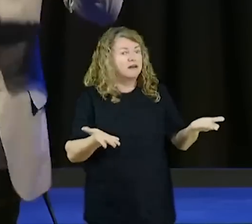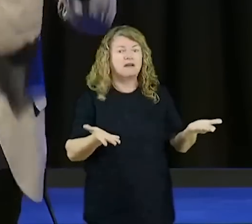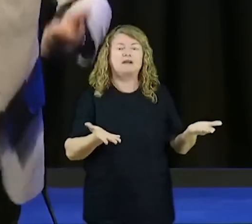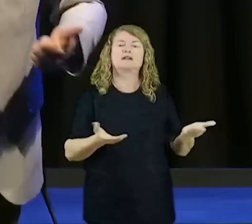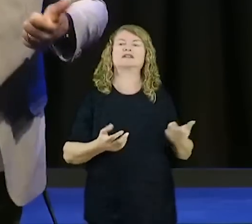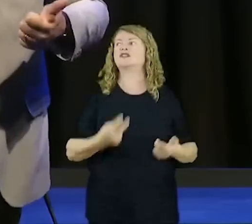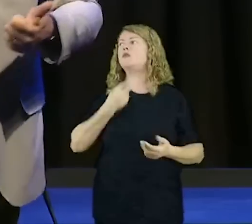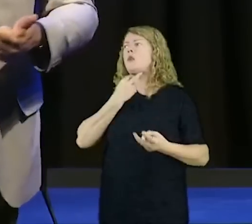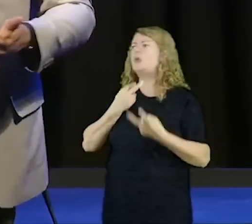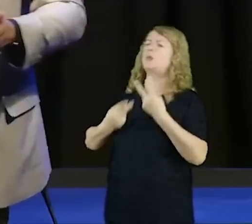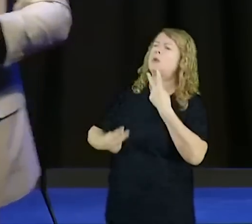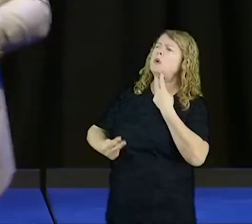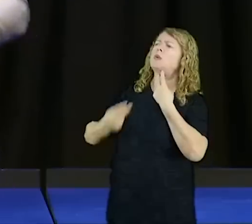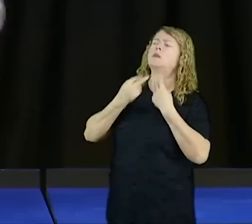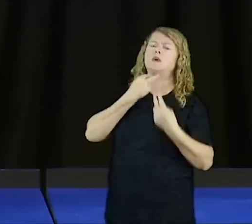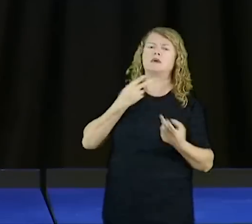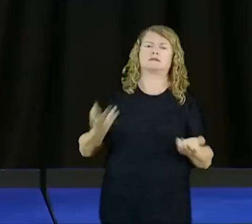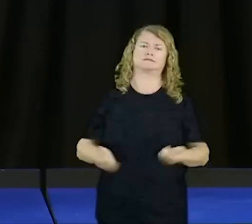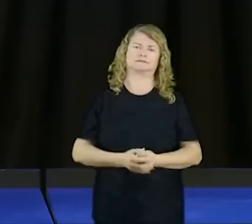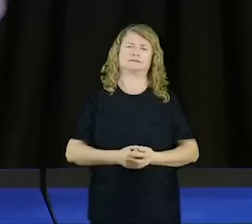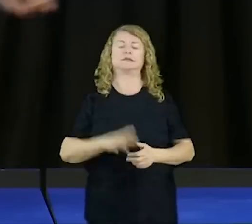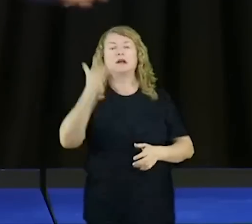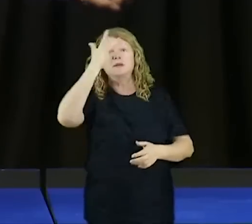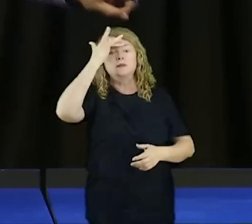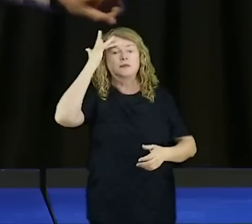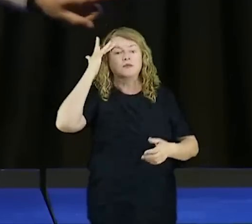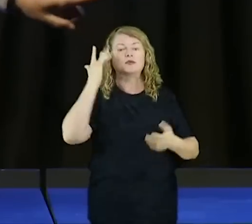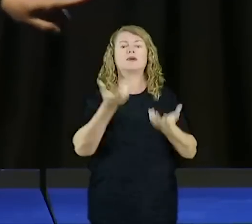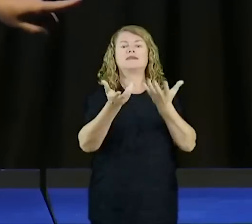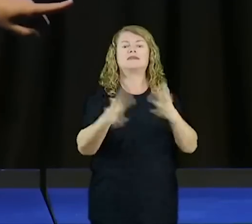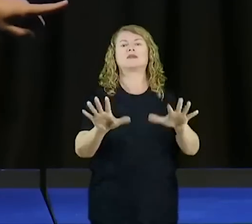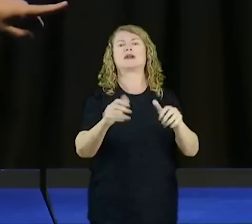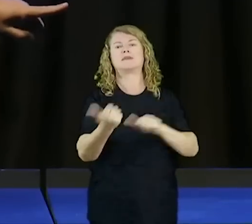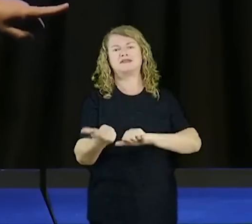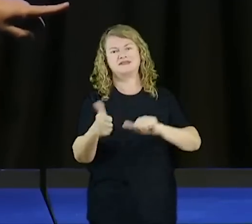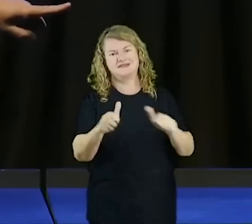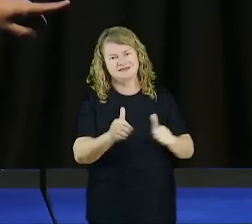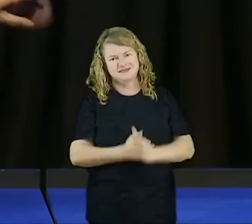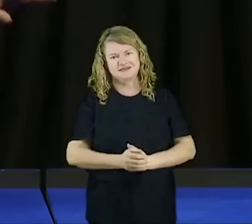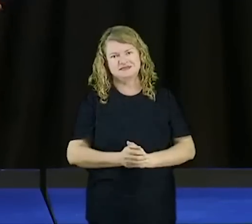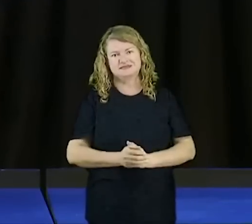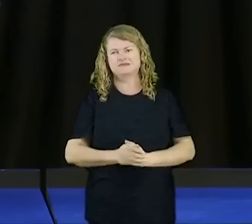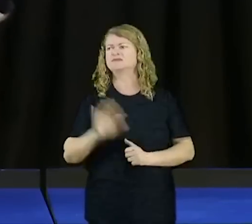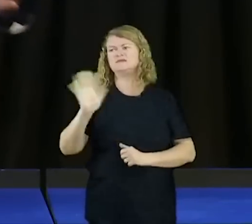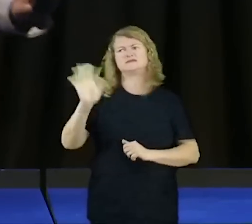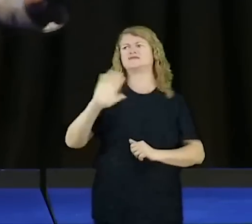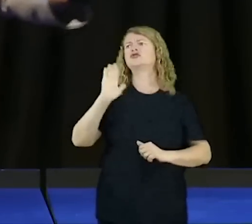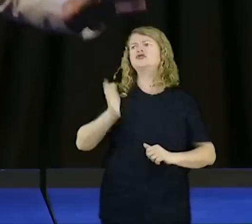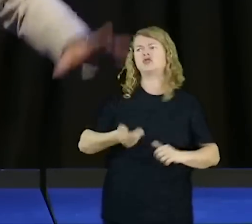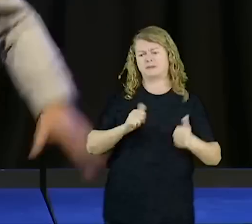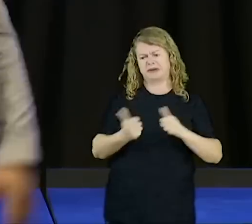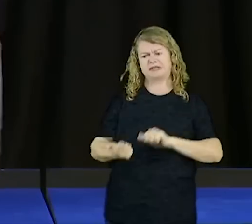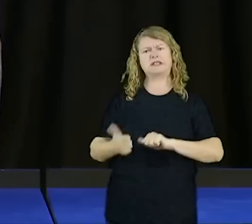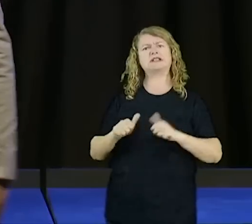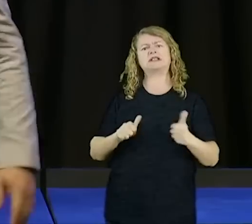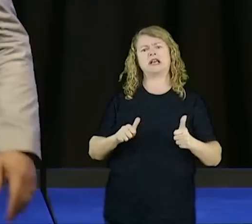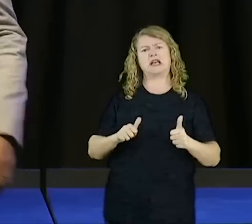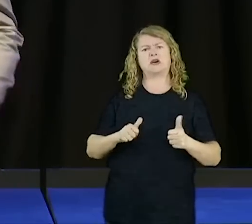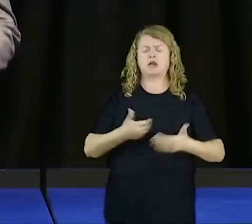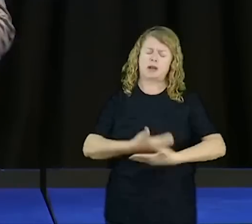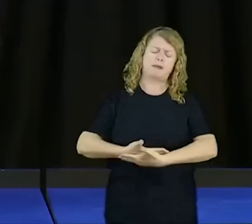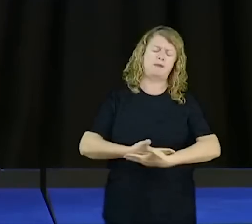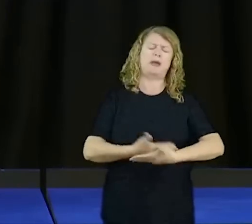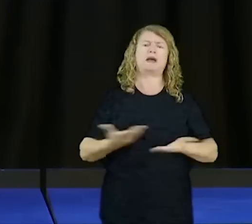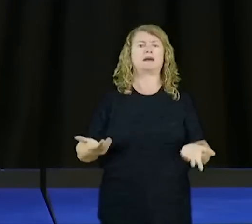pessoas que não são, não, não quero ser batizado, eu já fui batizado quando era bebê, gente, batismo é de arrependimento,